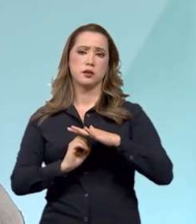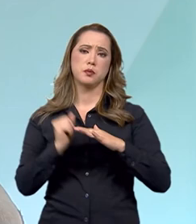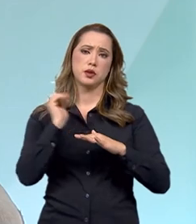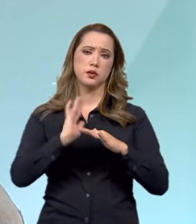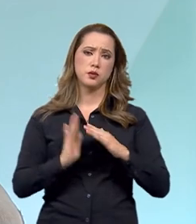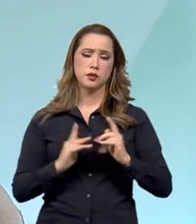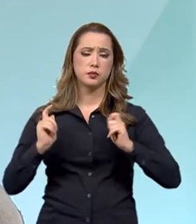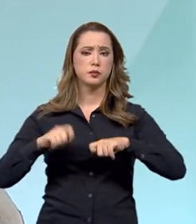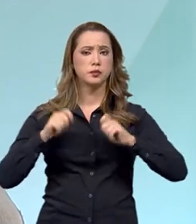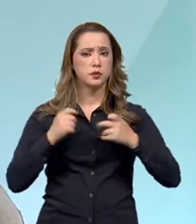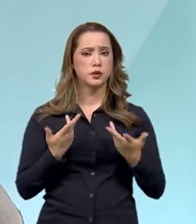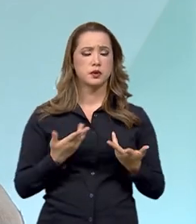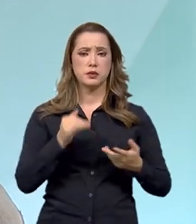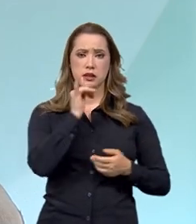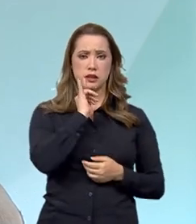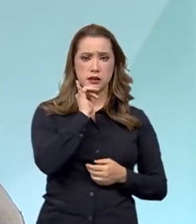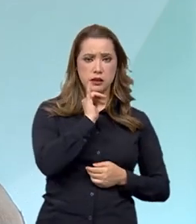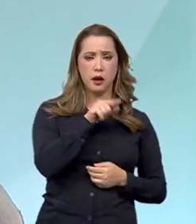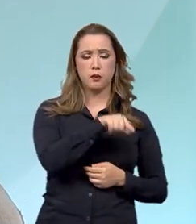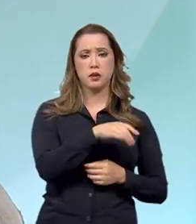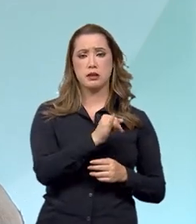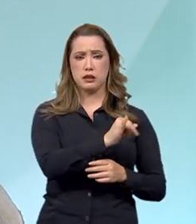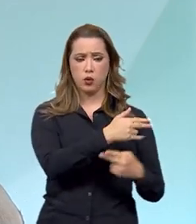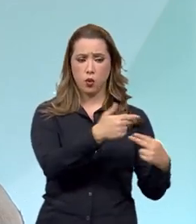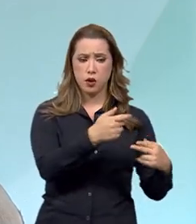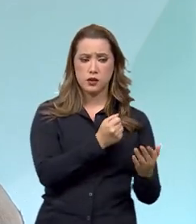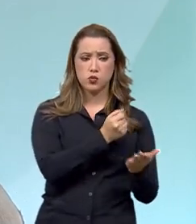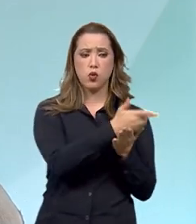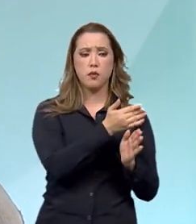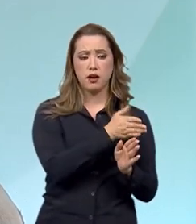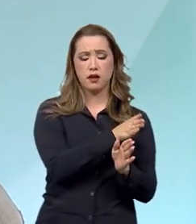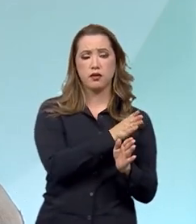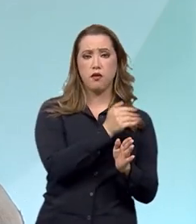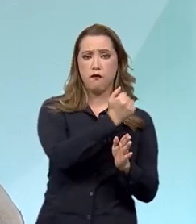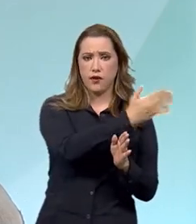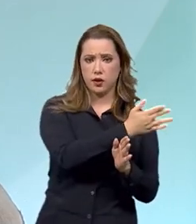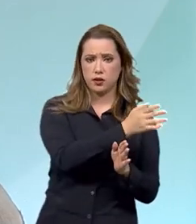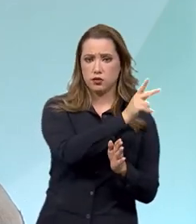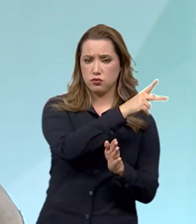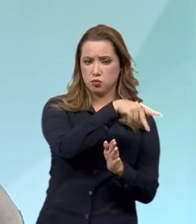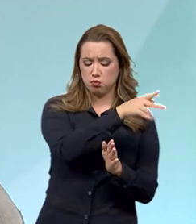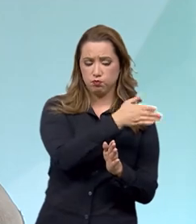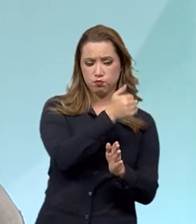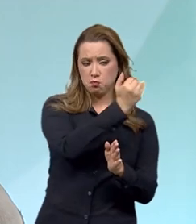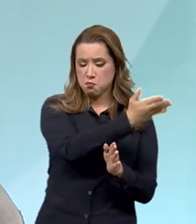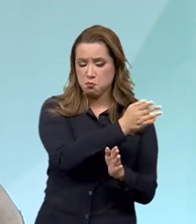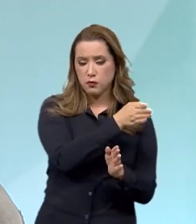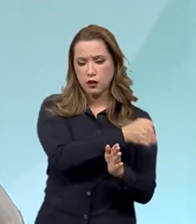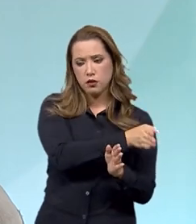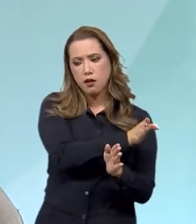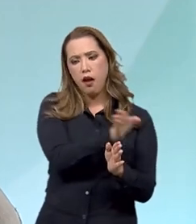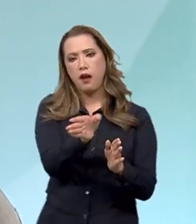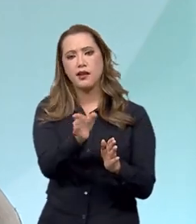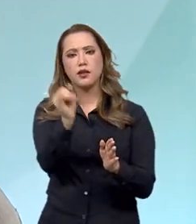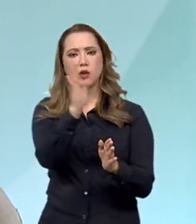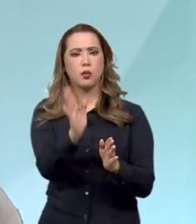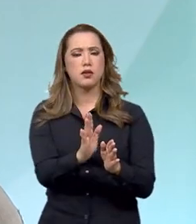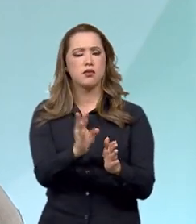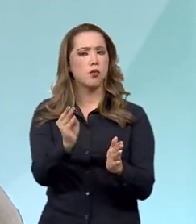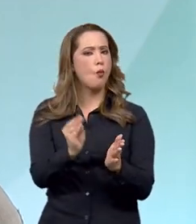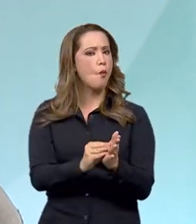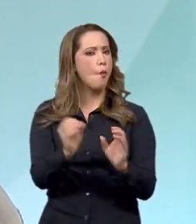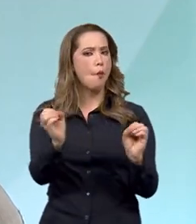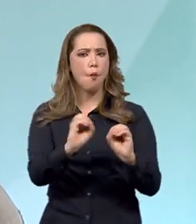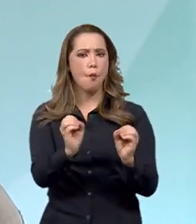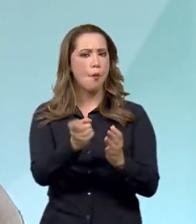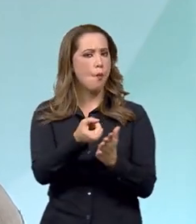que o produto contrabandeado, produto falsificado, não ingresse em nosso território, prejudicando não só as empresas, que